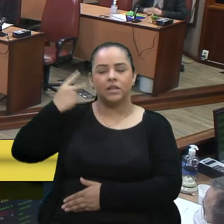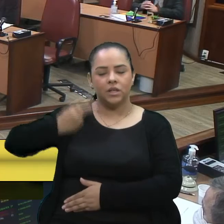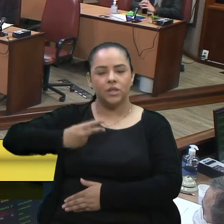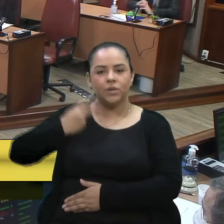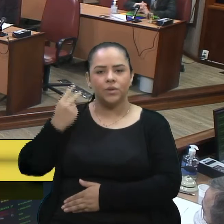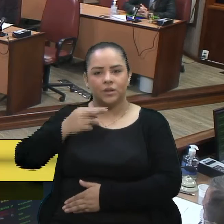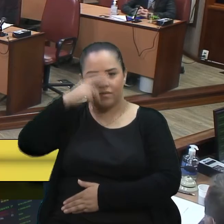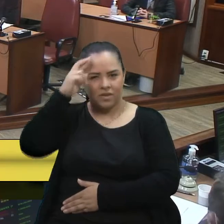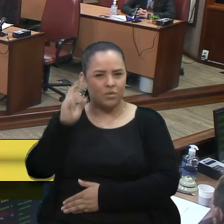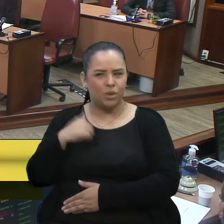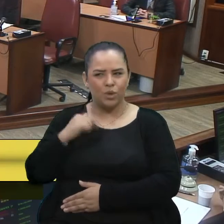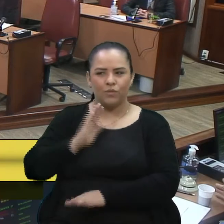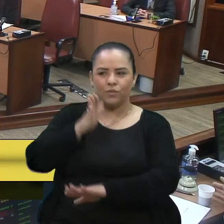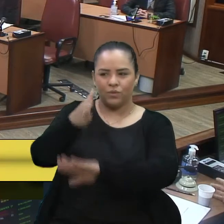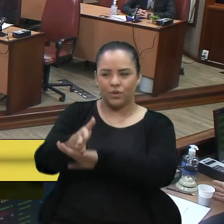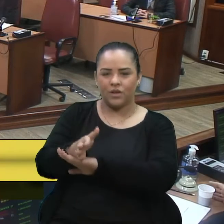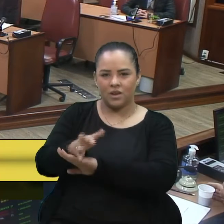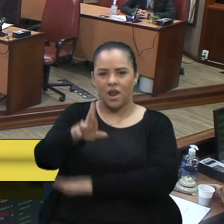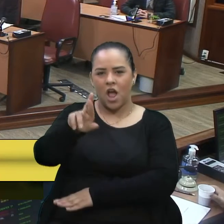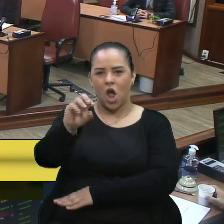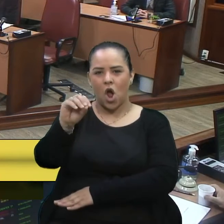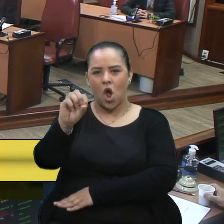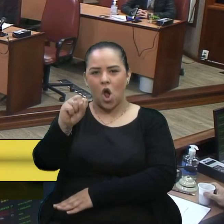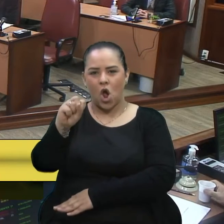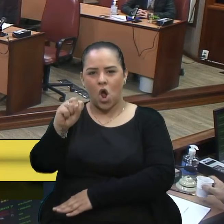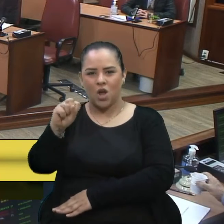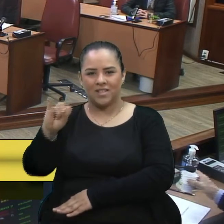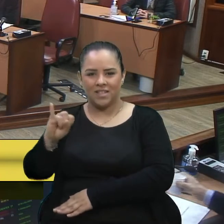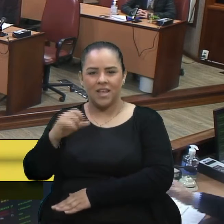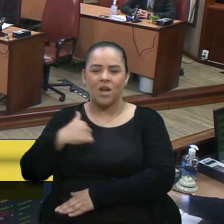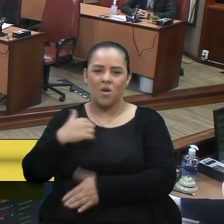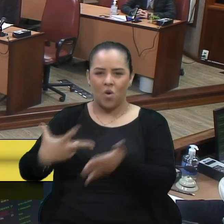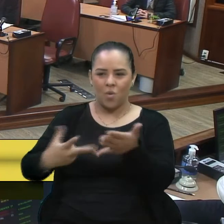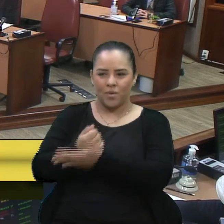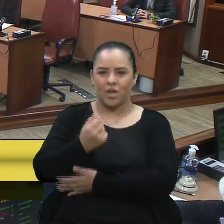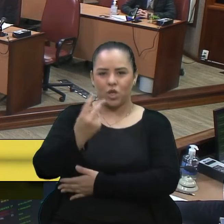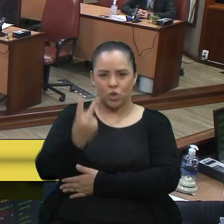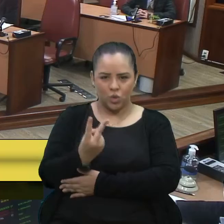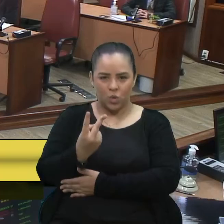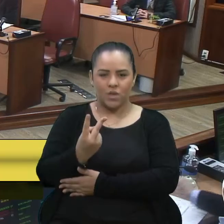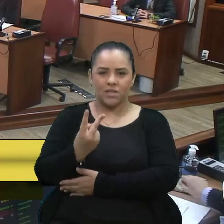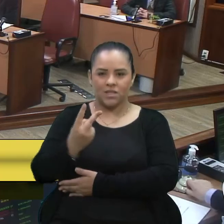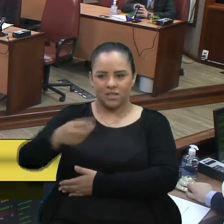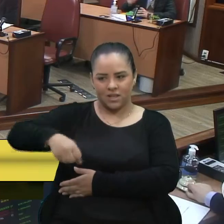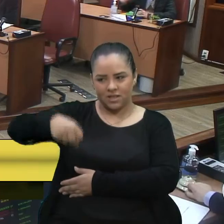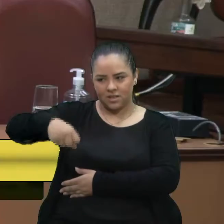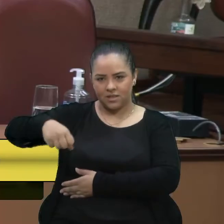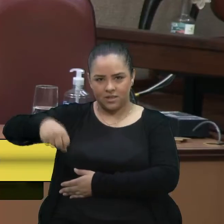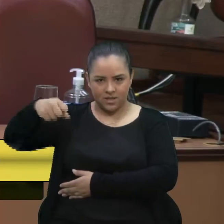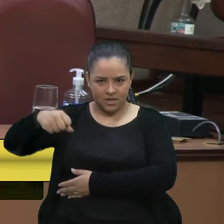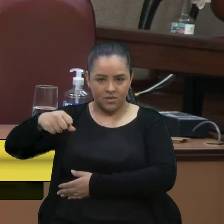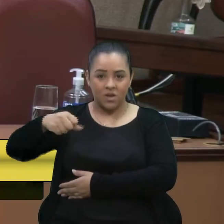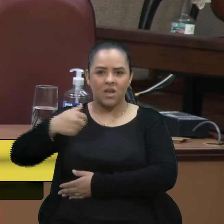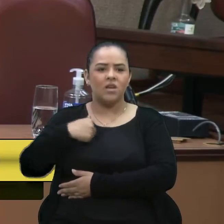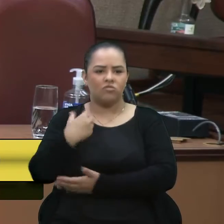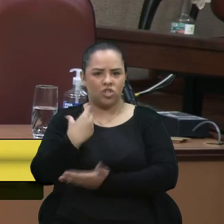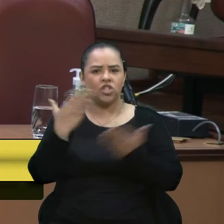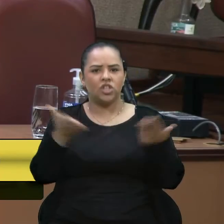Rossi, sábado comprei dois saquinhos de moedas, até já distribuí mais de quatro ou cinco sinaleiras.